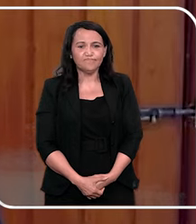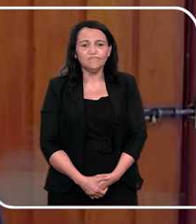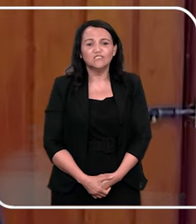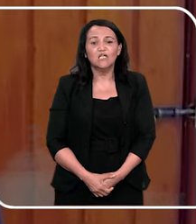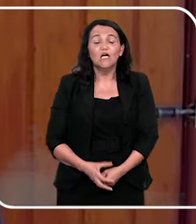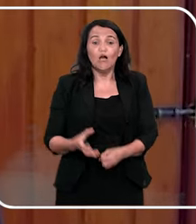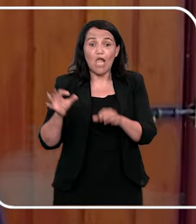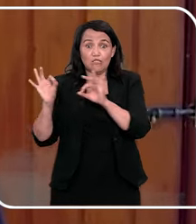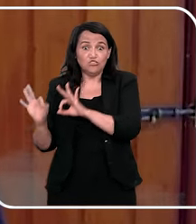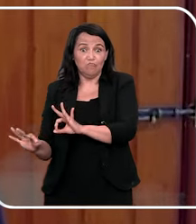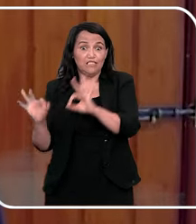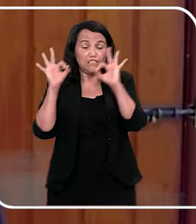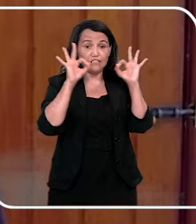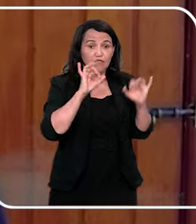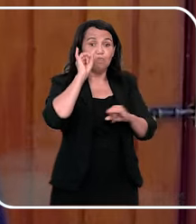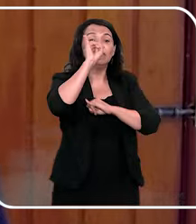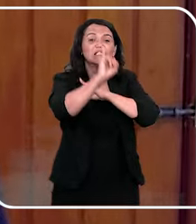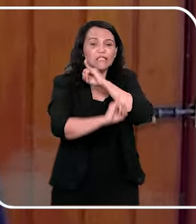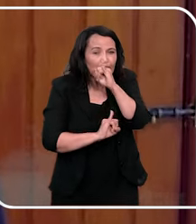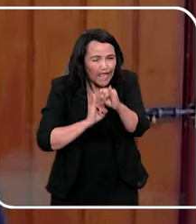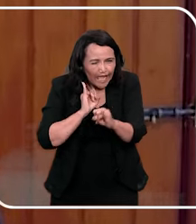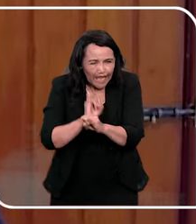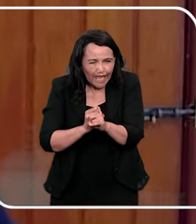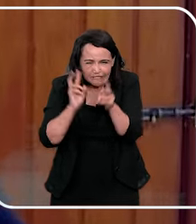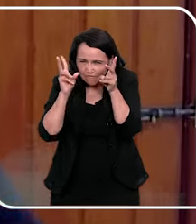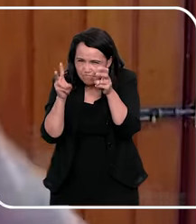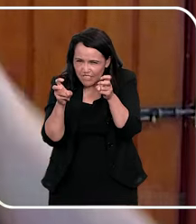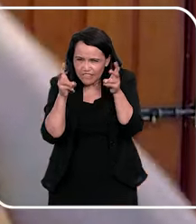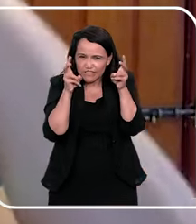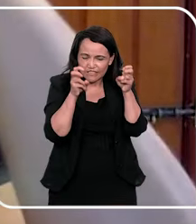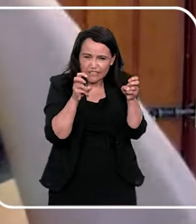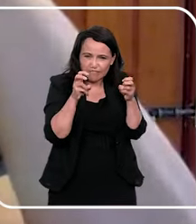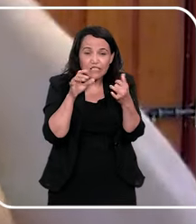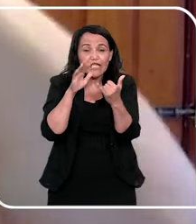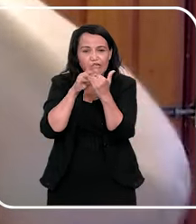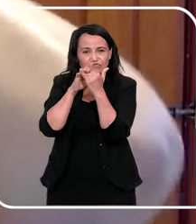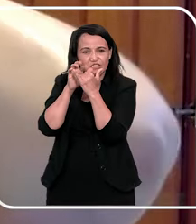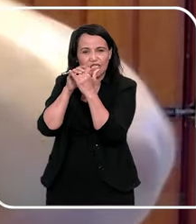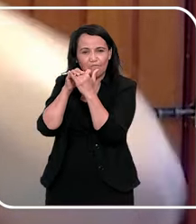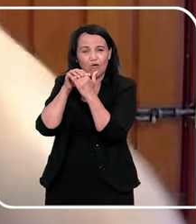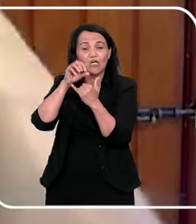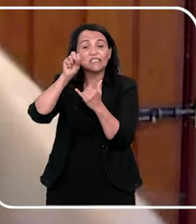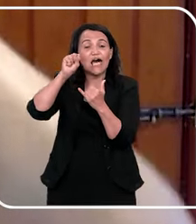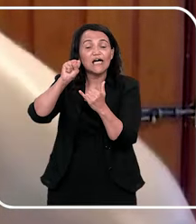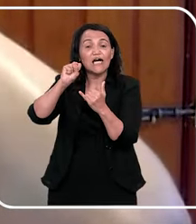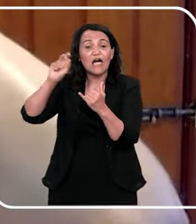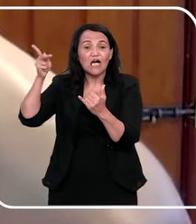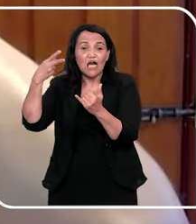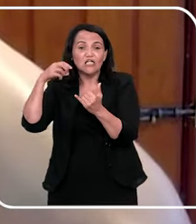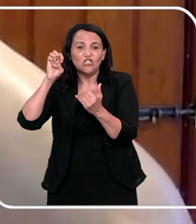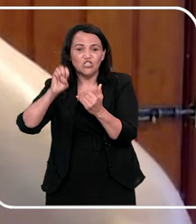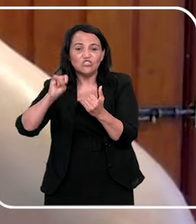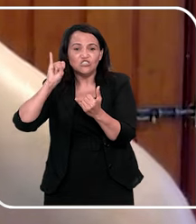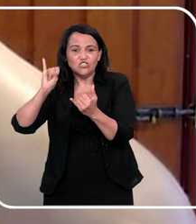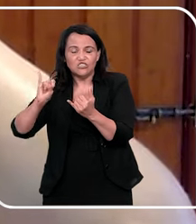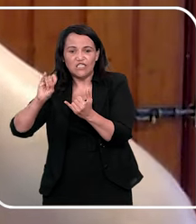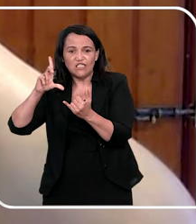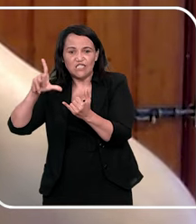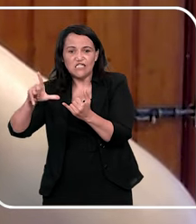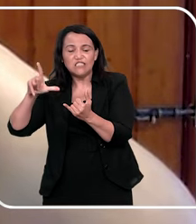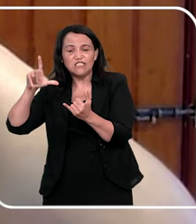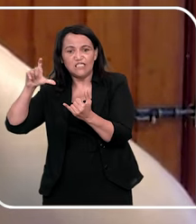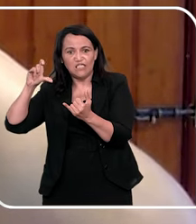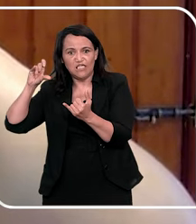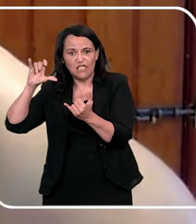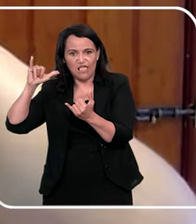Eu quero chamar a atenção para a internet, tem um Instagram muito bom que é o da Sheili, vou ver se eu acho aqui, você tem ele